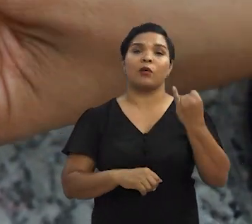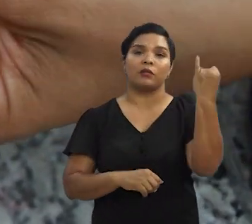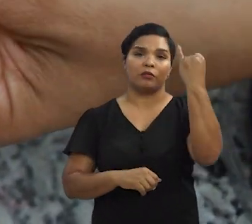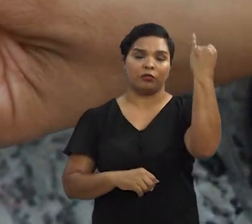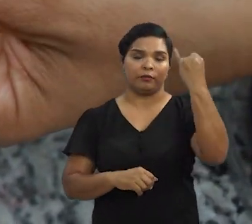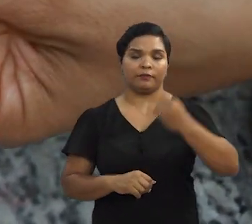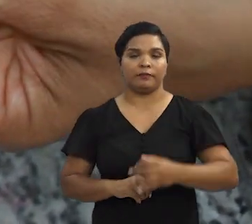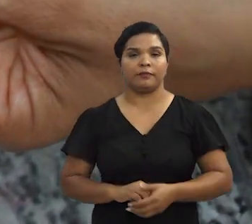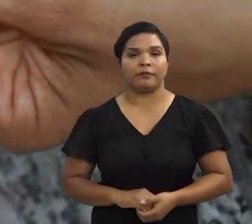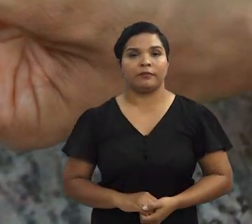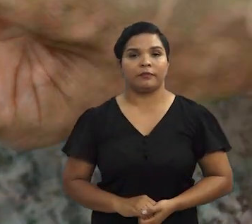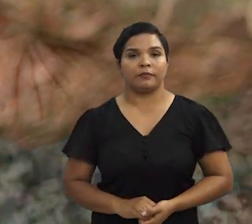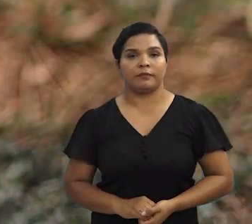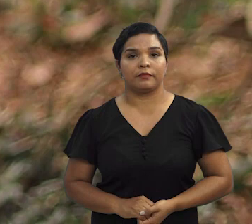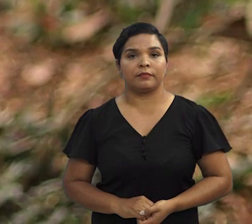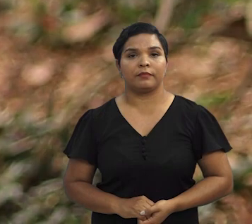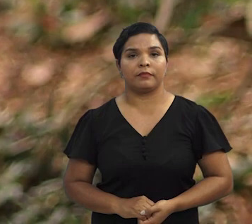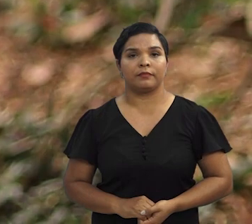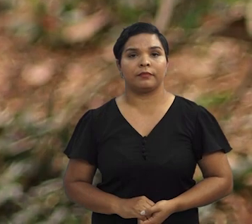preponderante.